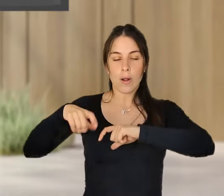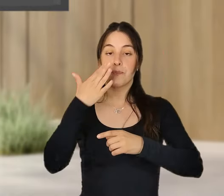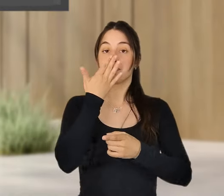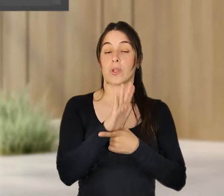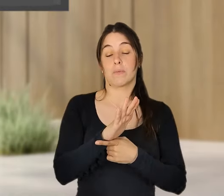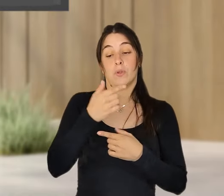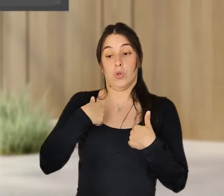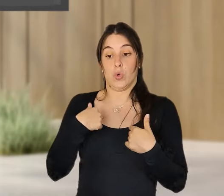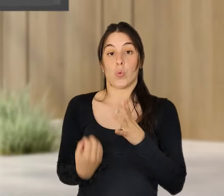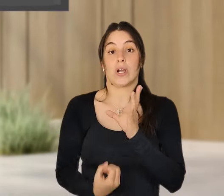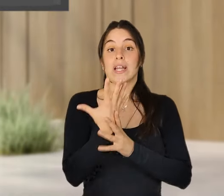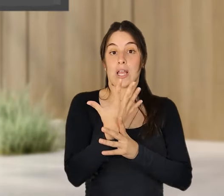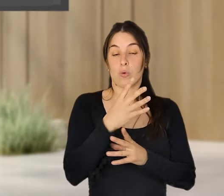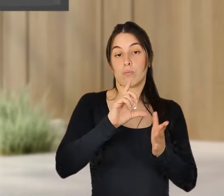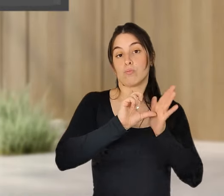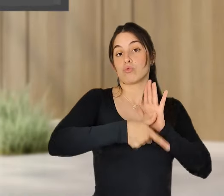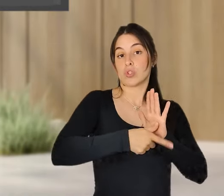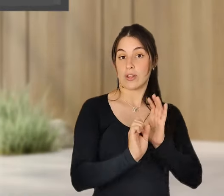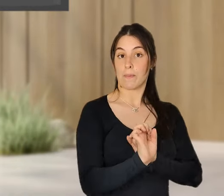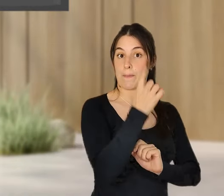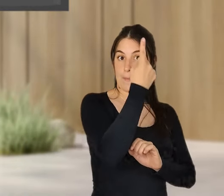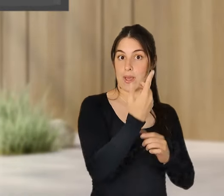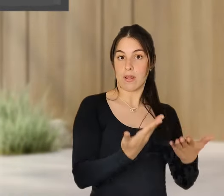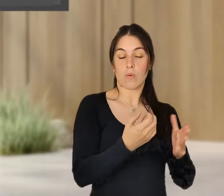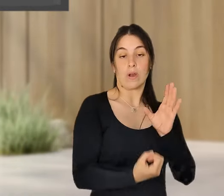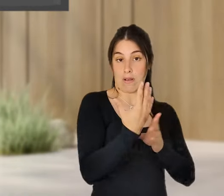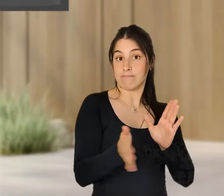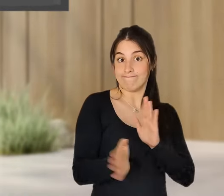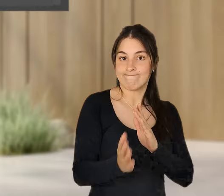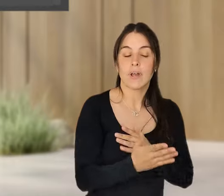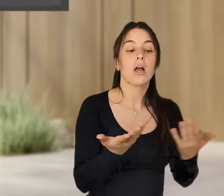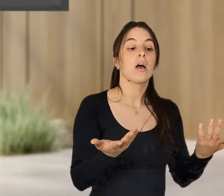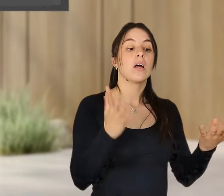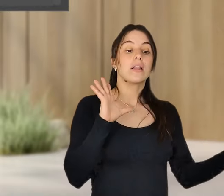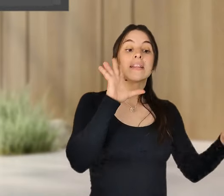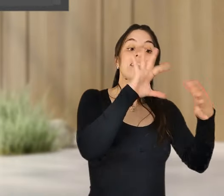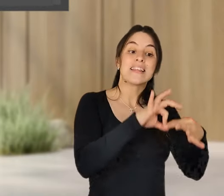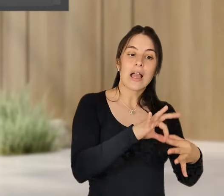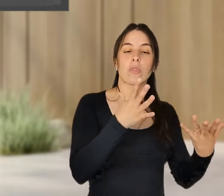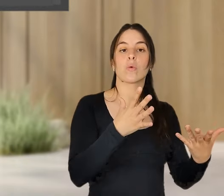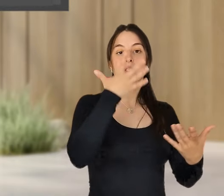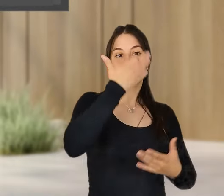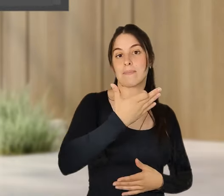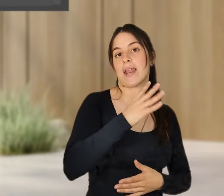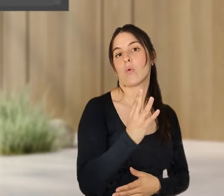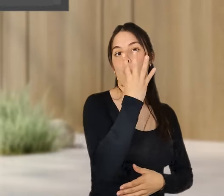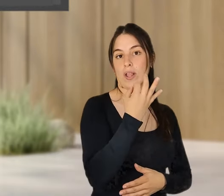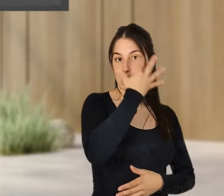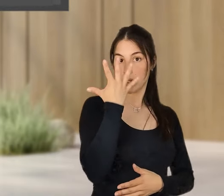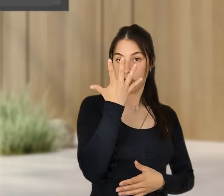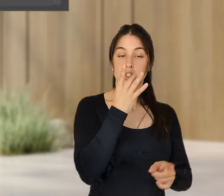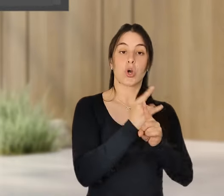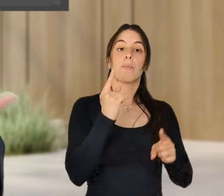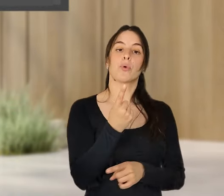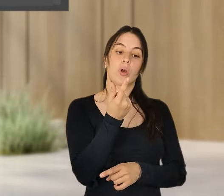caso do projeto piloto, ao valorizar o emprego dessa forma, é uma forma alternativa de valorizar, uma é o salário,